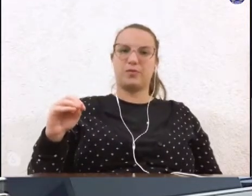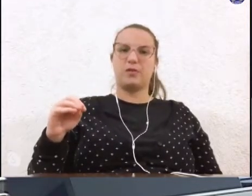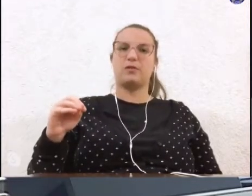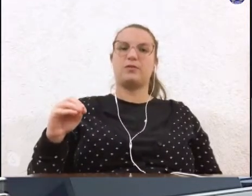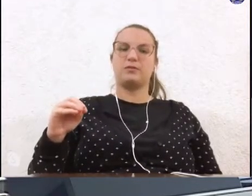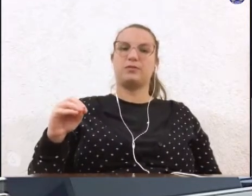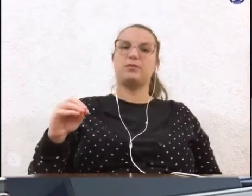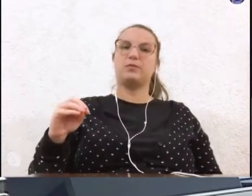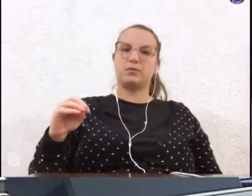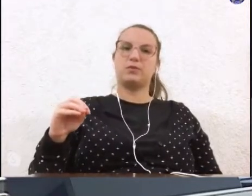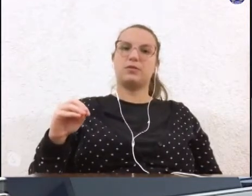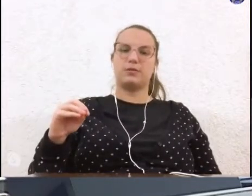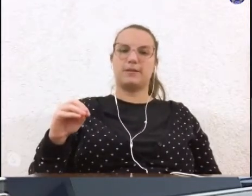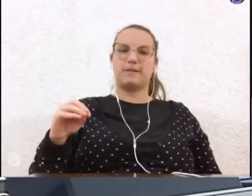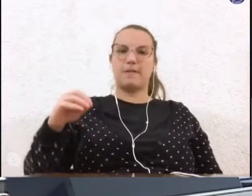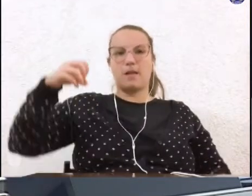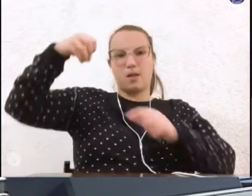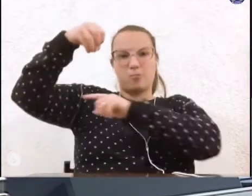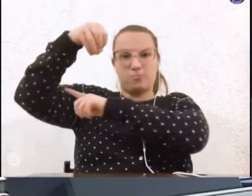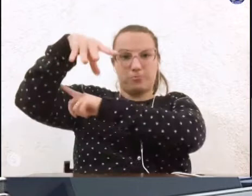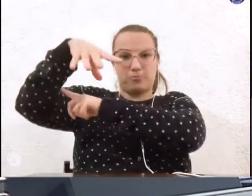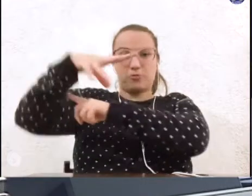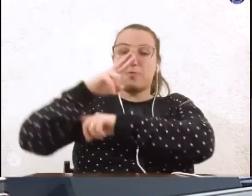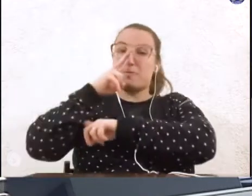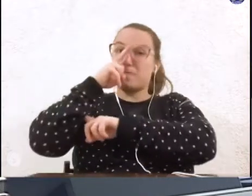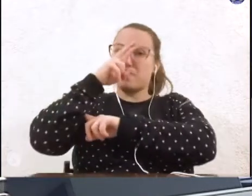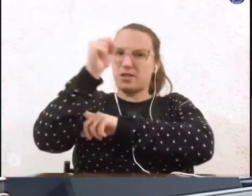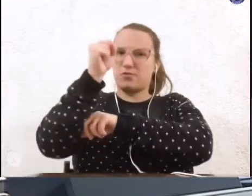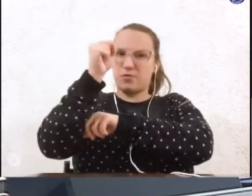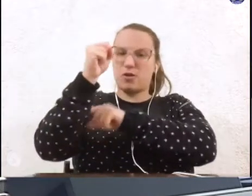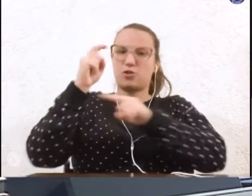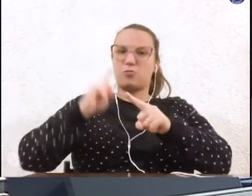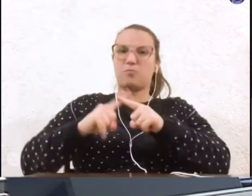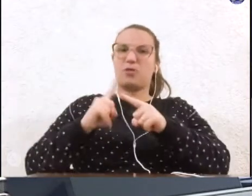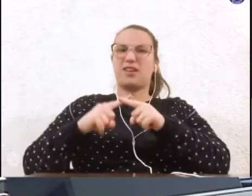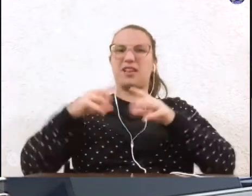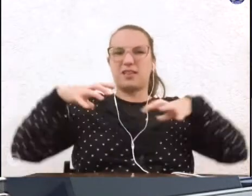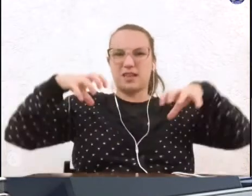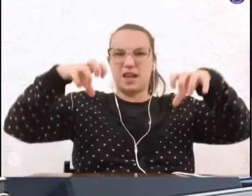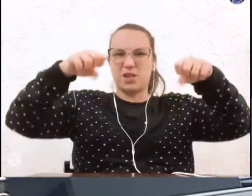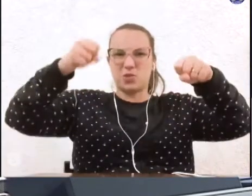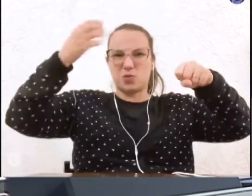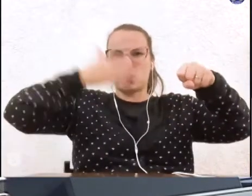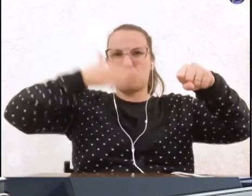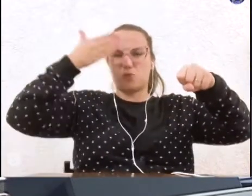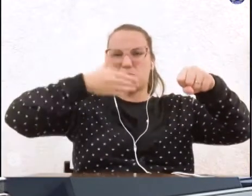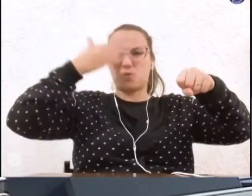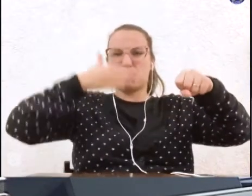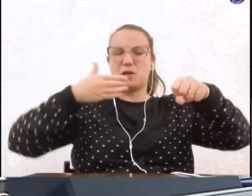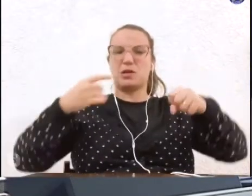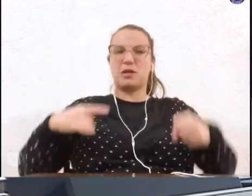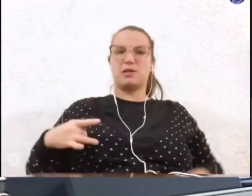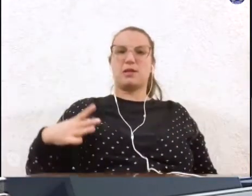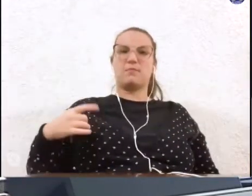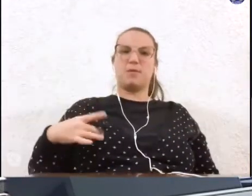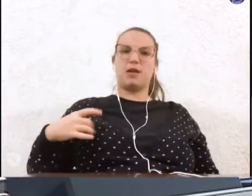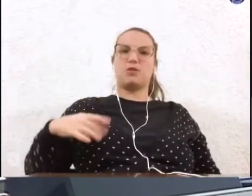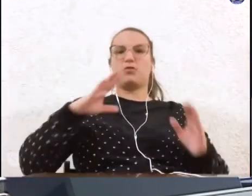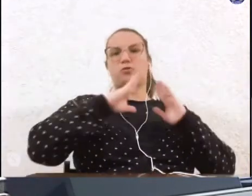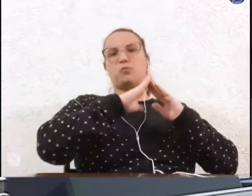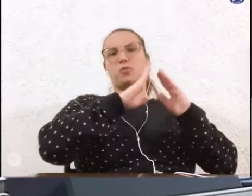de maior intensidade, visto que o local está escuro, causando insegurança aos moradores.